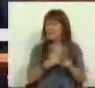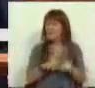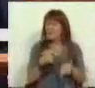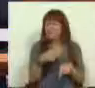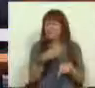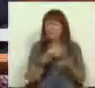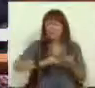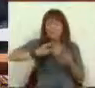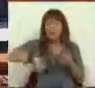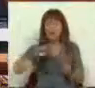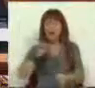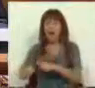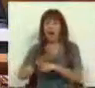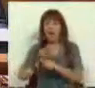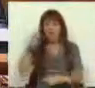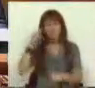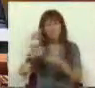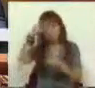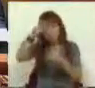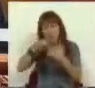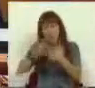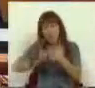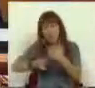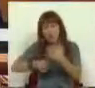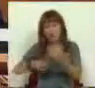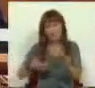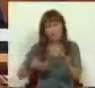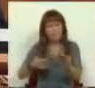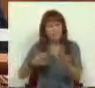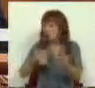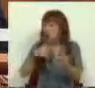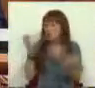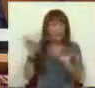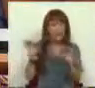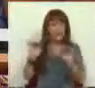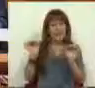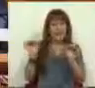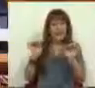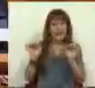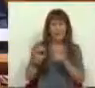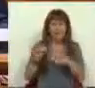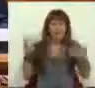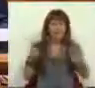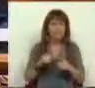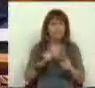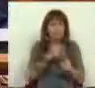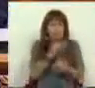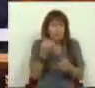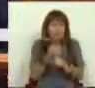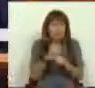região, assinaram a carta de intenções. Sem explicação dos